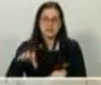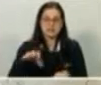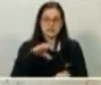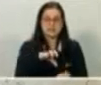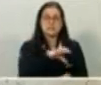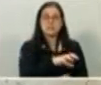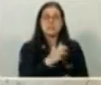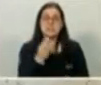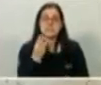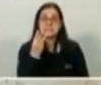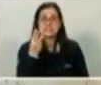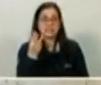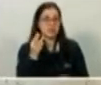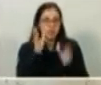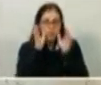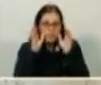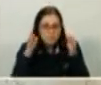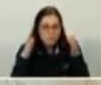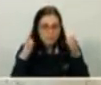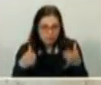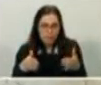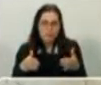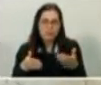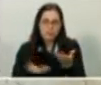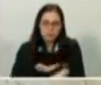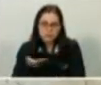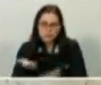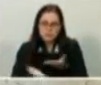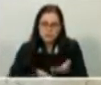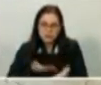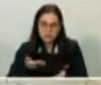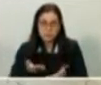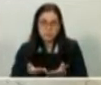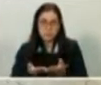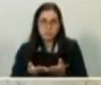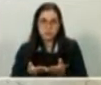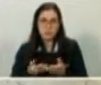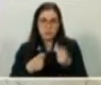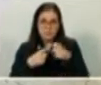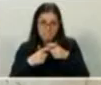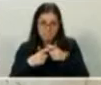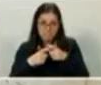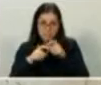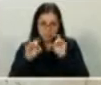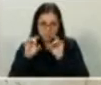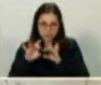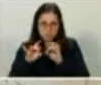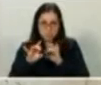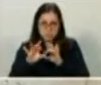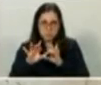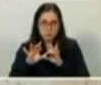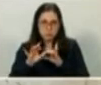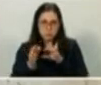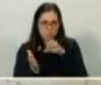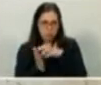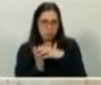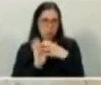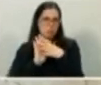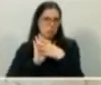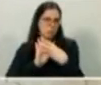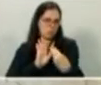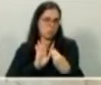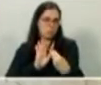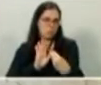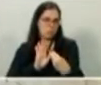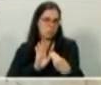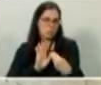com especialistas na área que recebem centros de referência, no